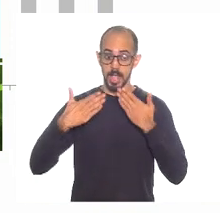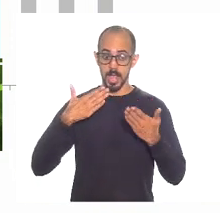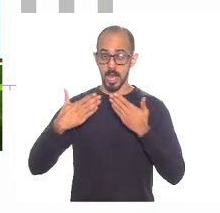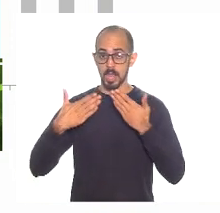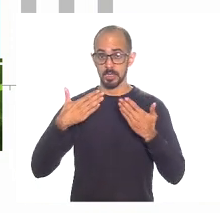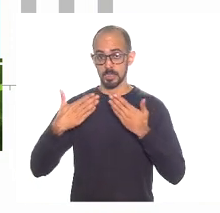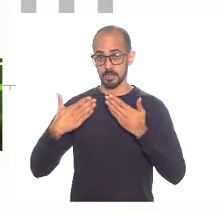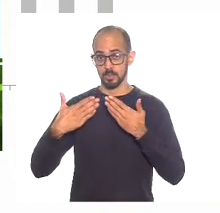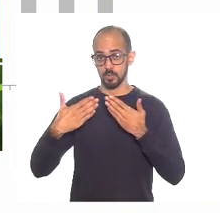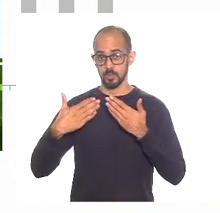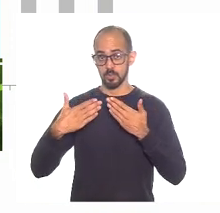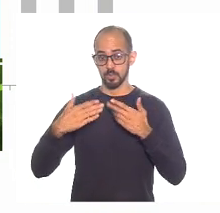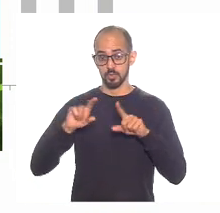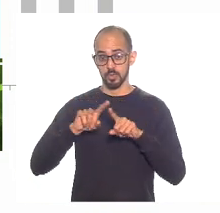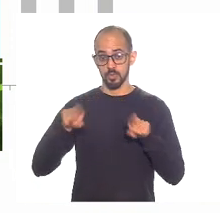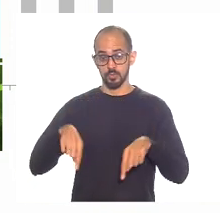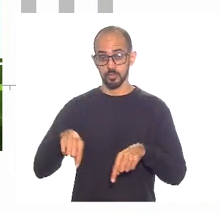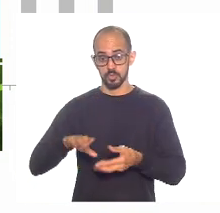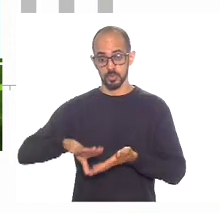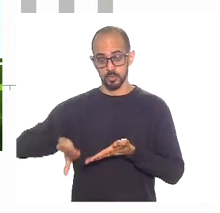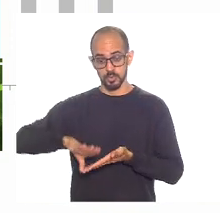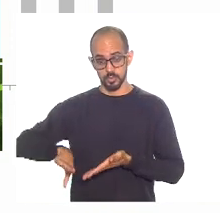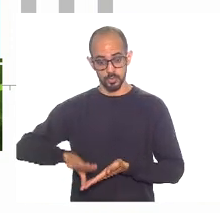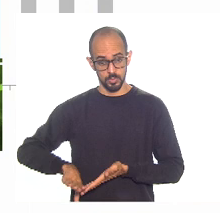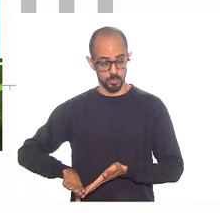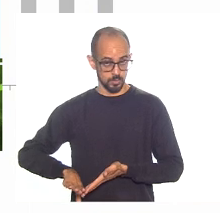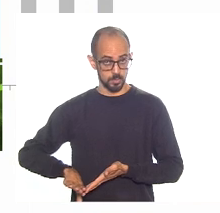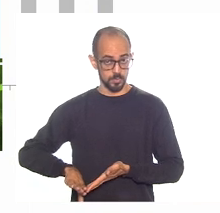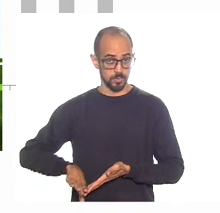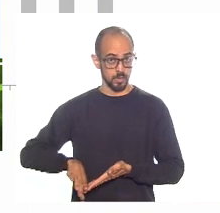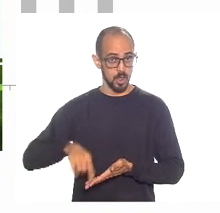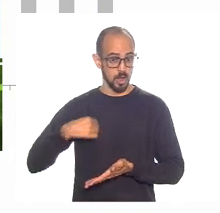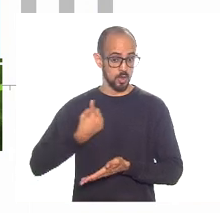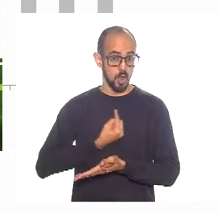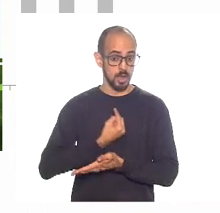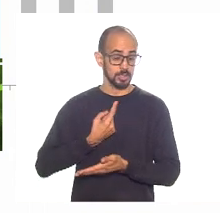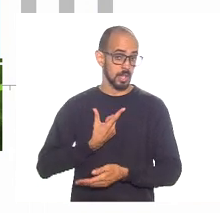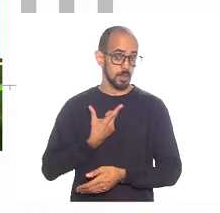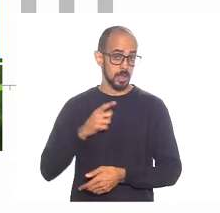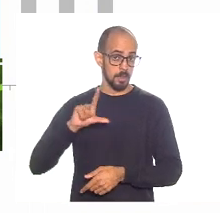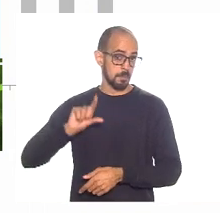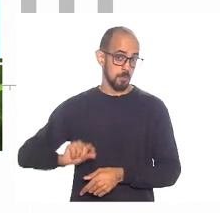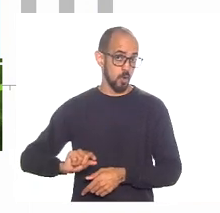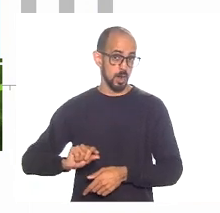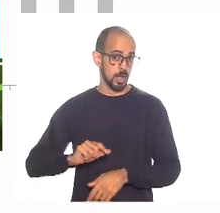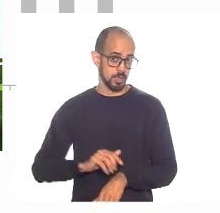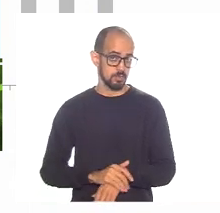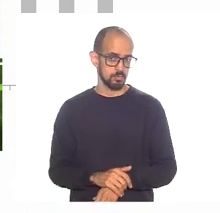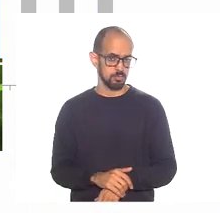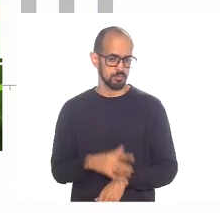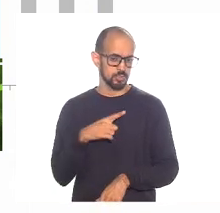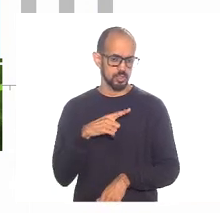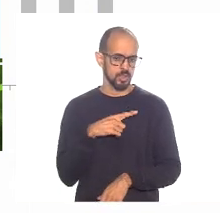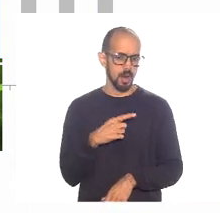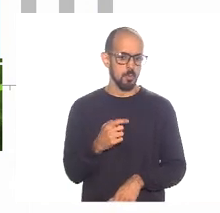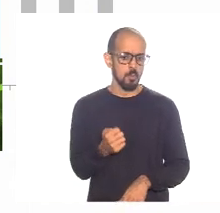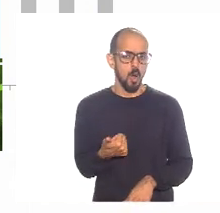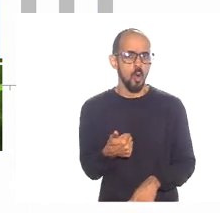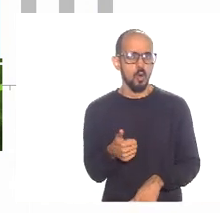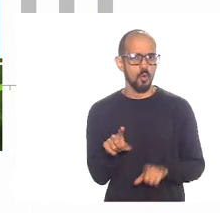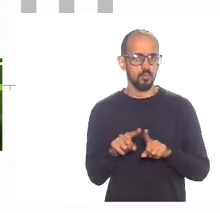despesa pessoal ativo e a receita corrente líquida, a nossa é baixa. Nós temos pouco funcionário público.